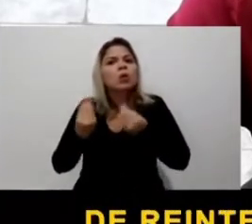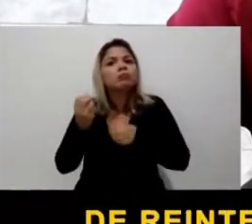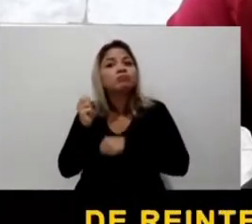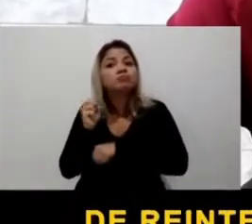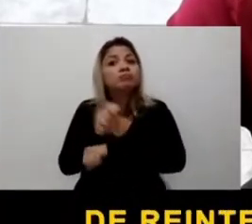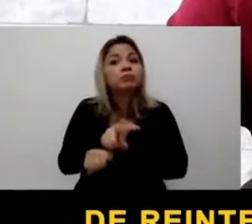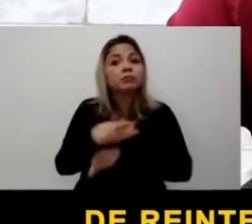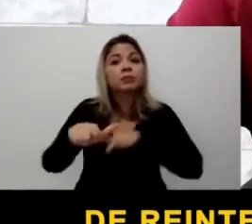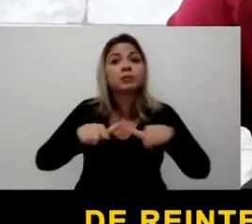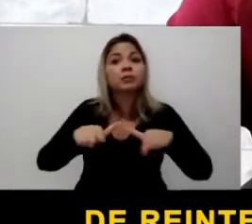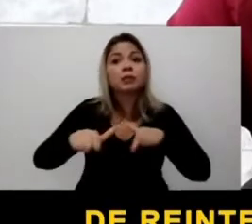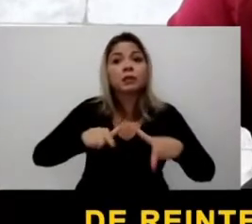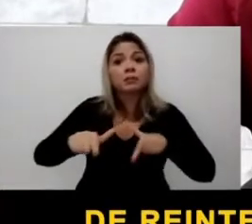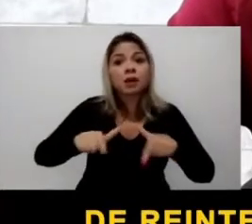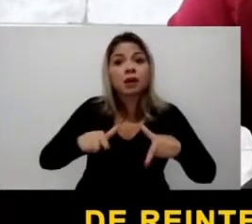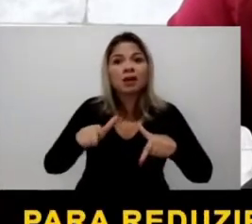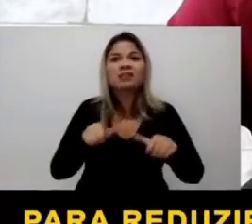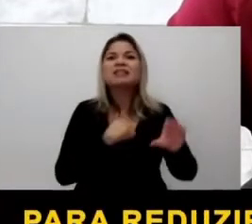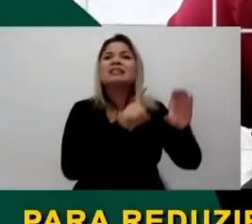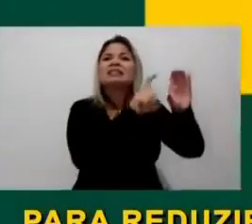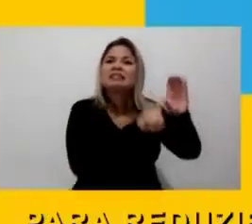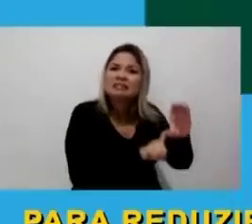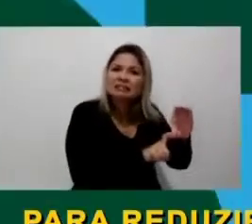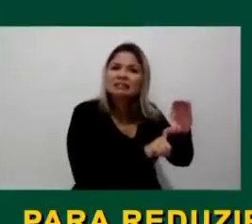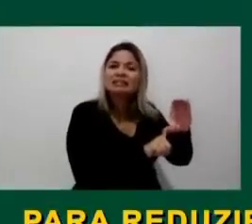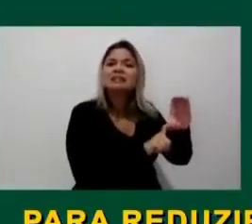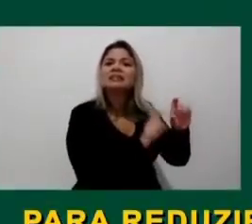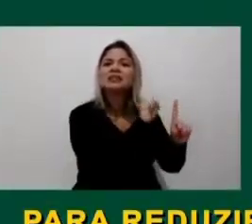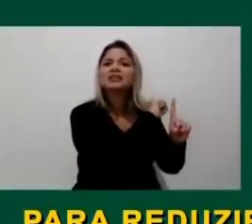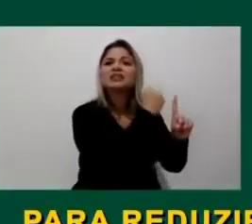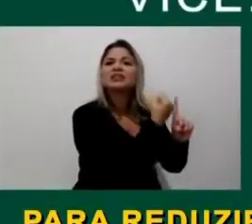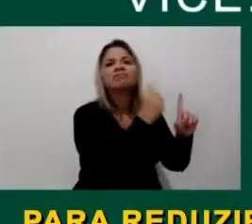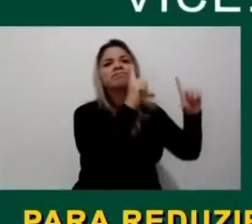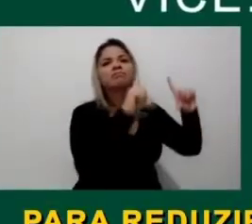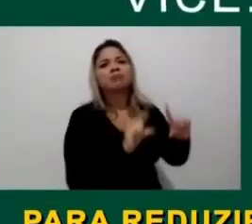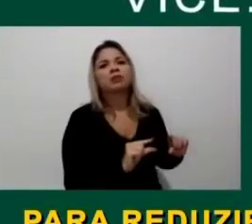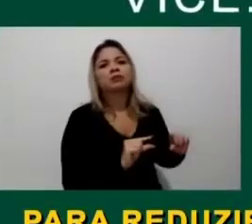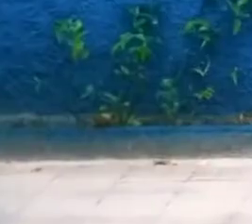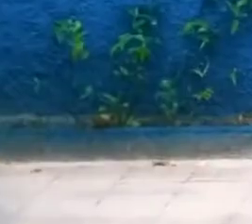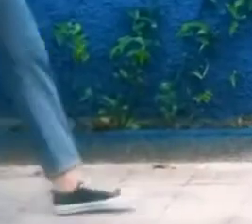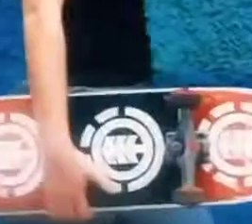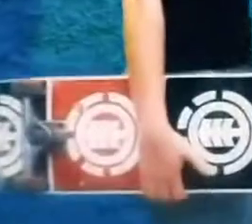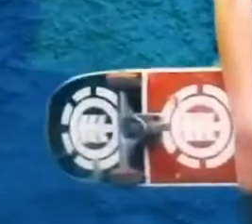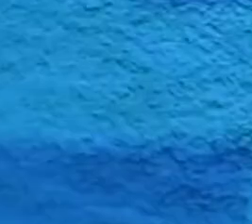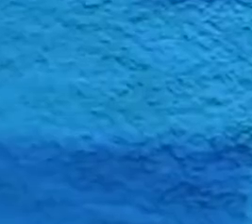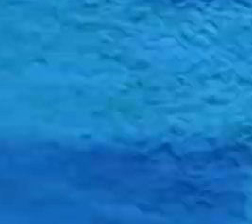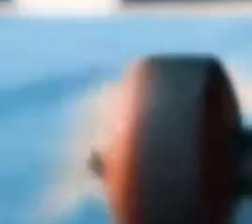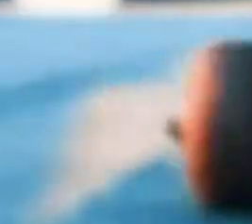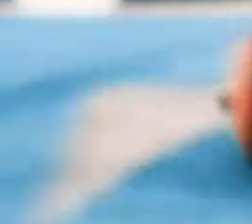reintegração ao mercado de trabalho para reduzir a dependência do assistencialismo.